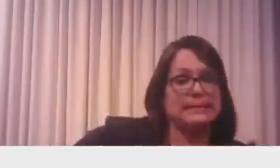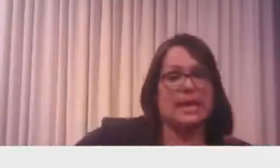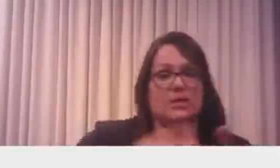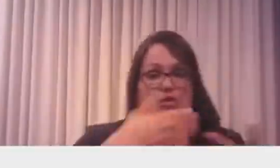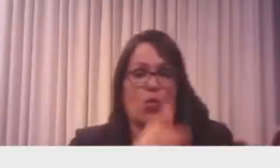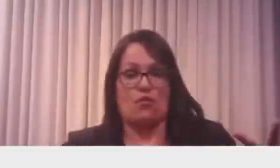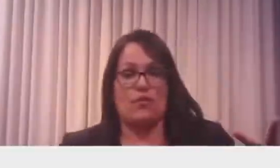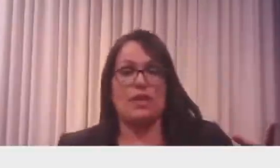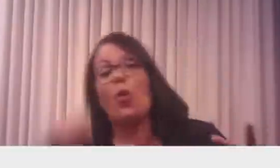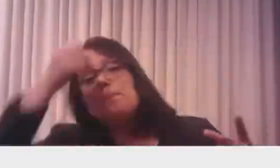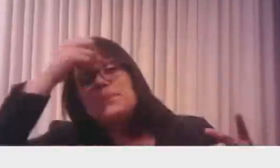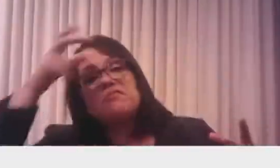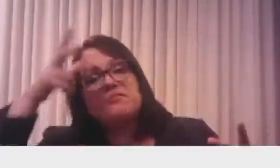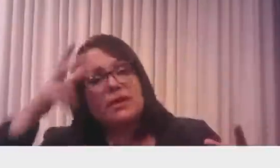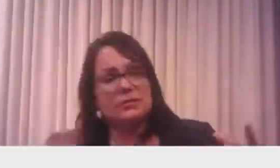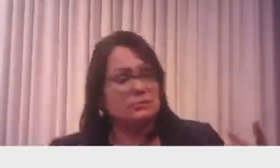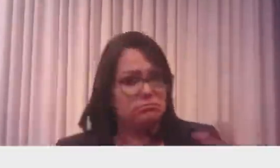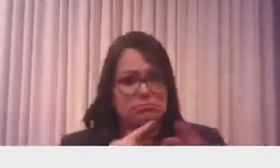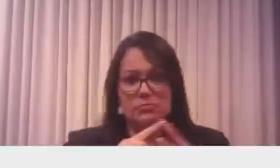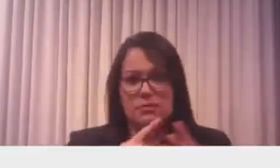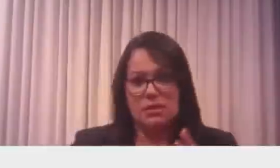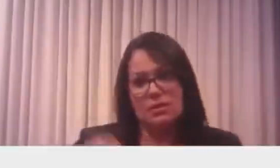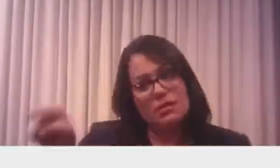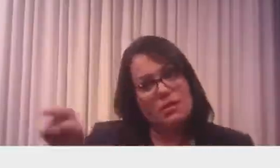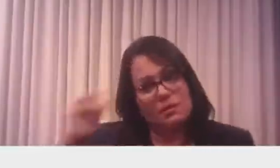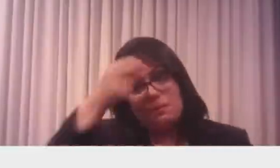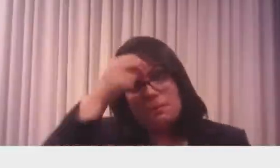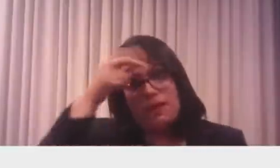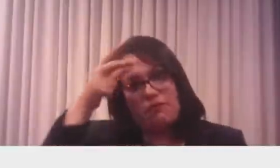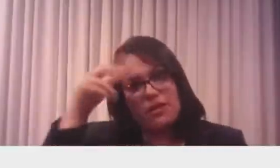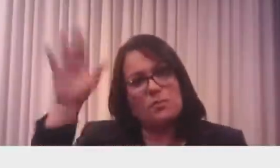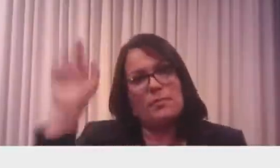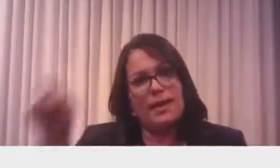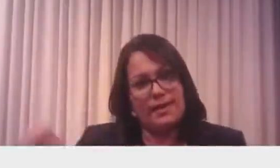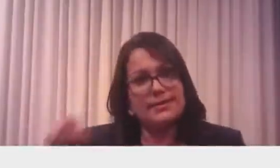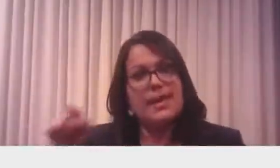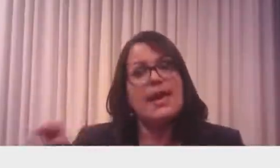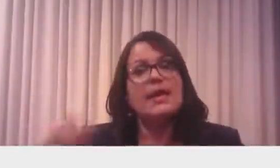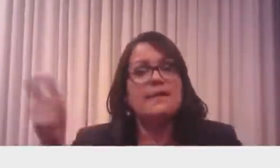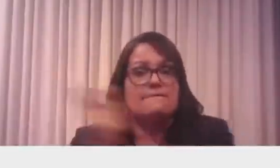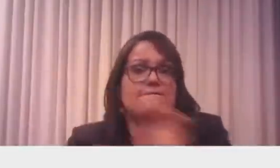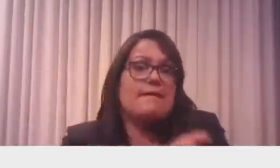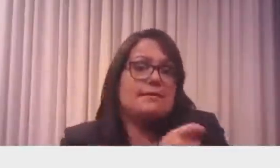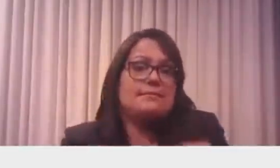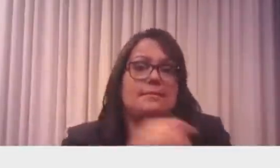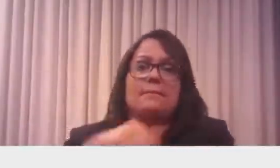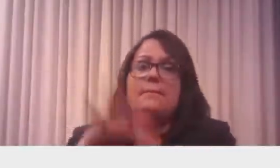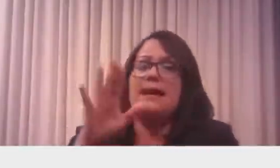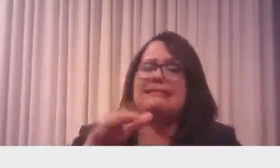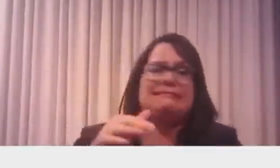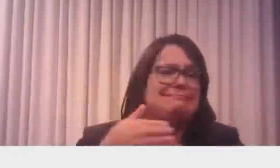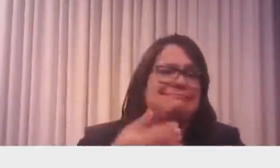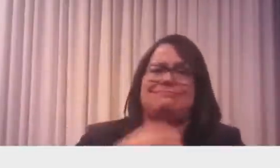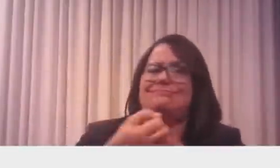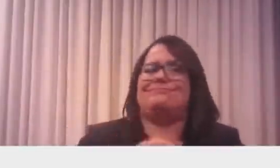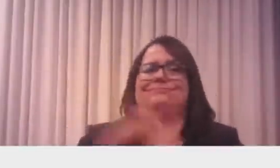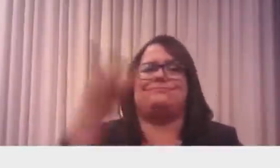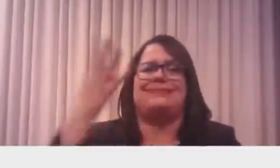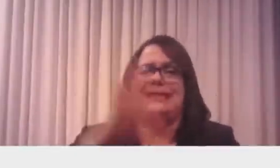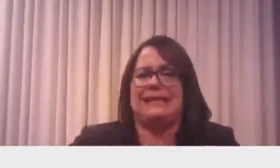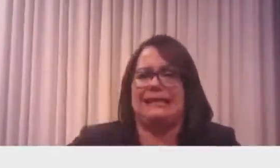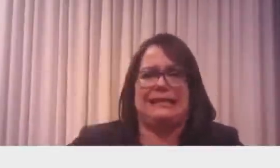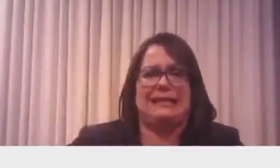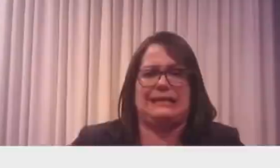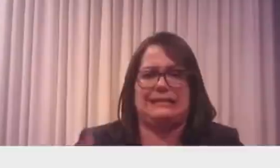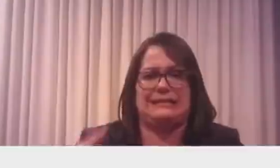governadores vacinaram mais ou menos 3 milhões e meio de crianças entre 12 e 17 anos no Brasil. Como é que eu posso sentar numa guerra dessa?